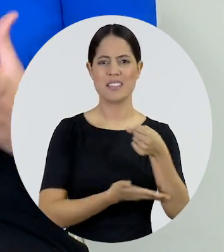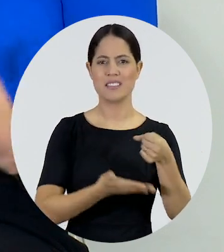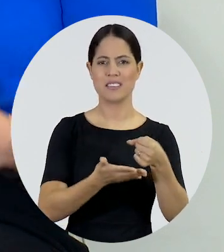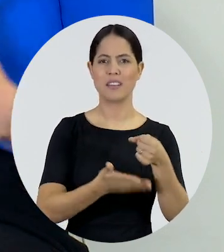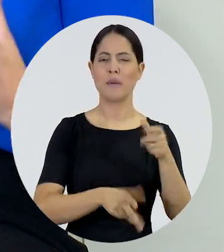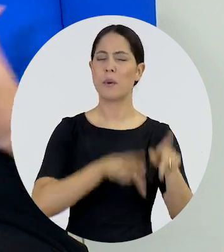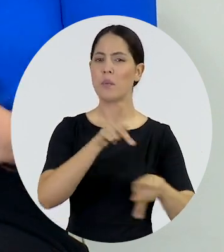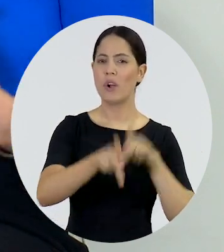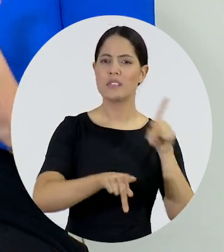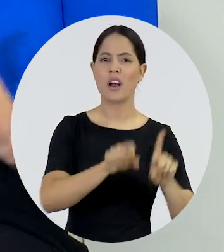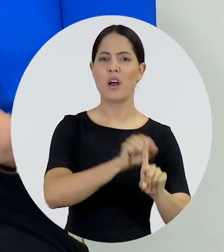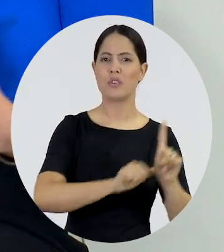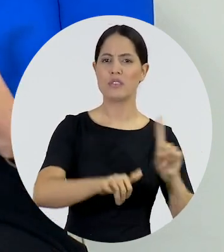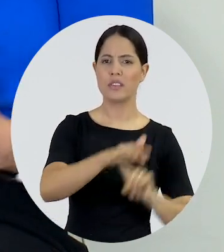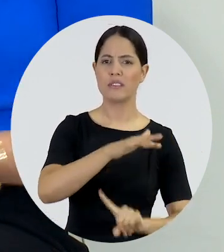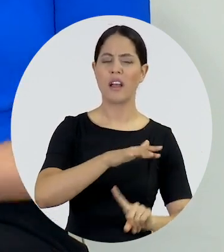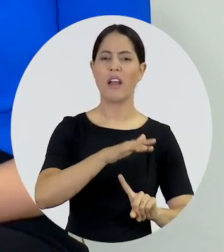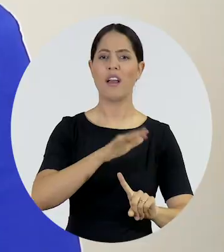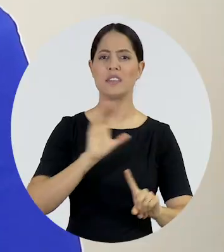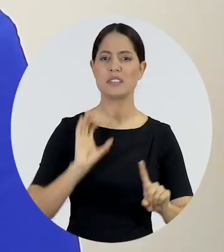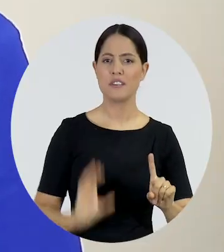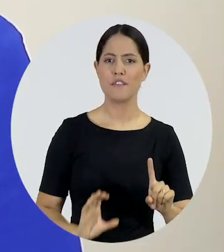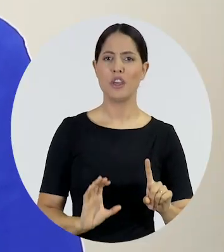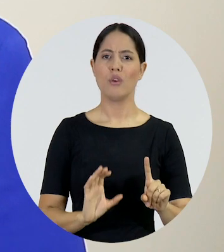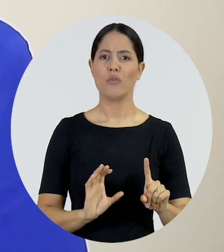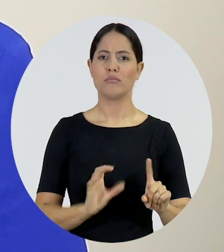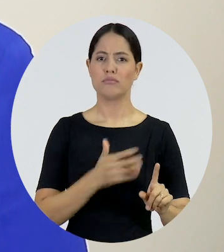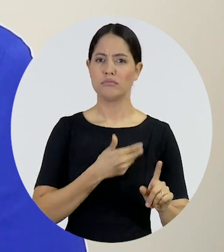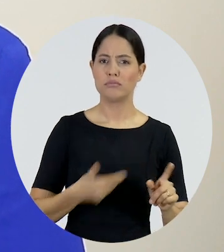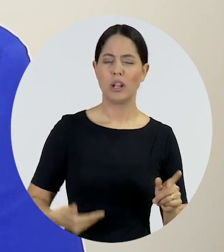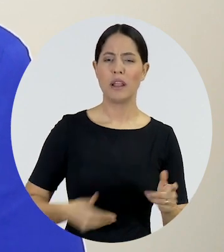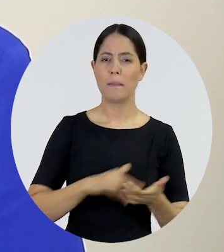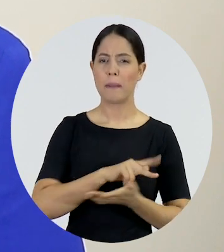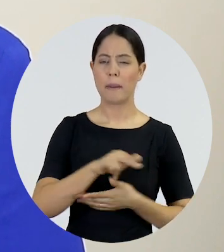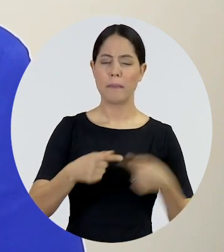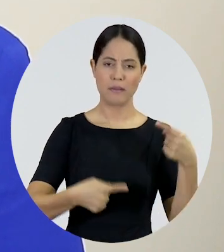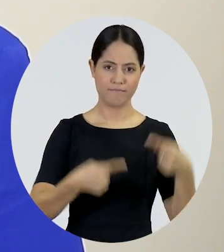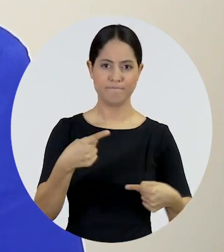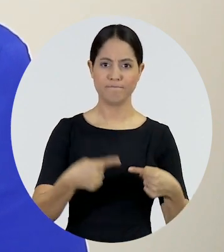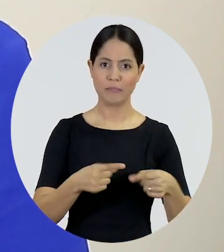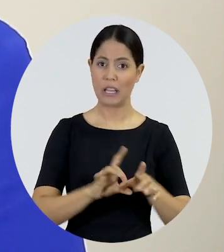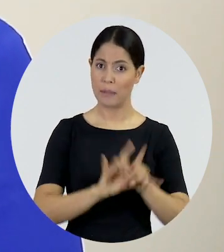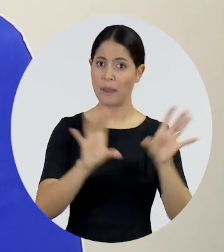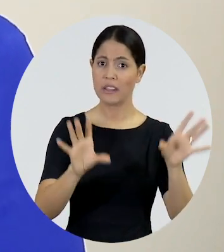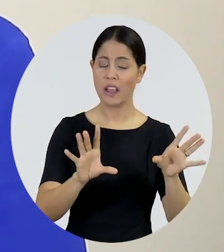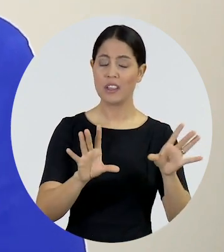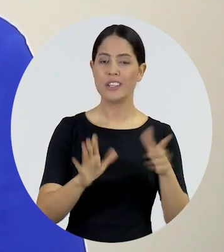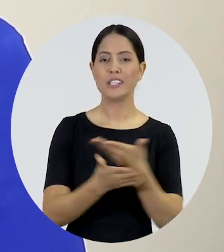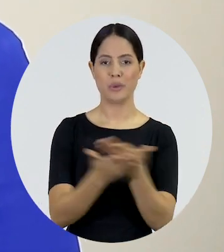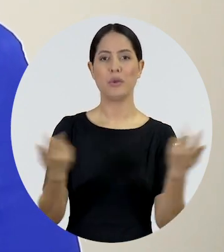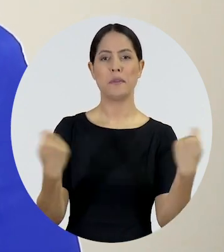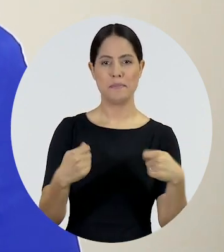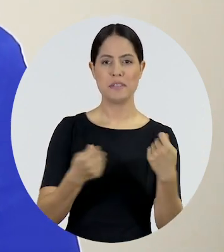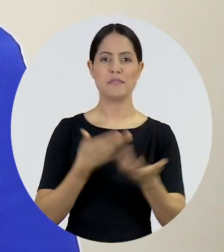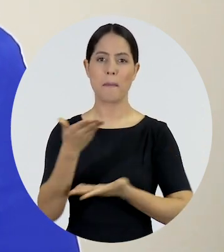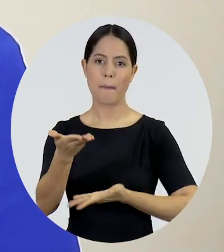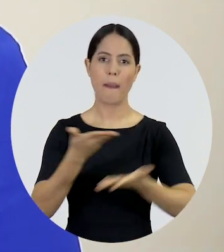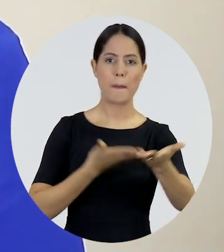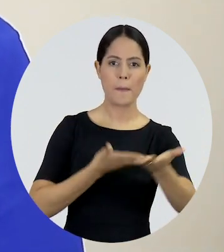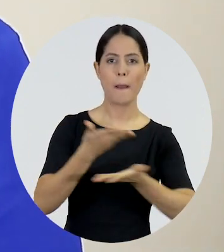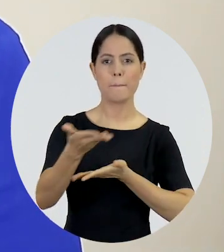básicas, civis, políticas e sociais. Então, me parece que o primeiro passo é a gente poder, de fato, estar em